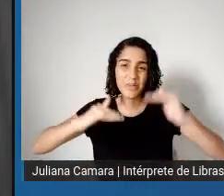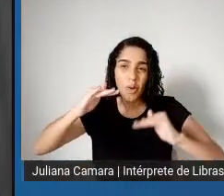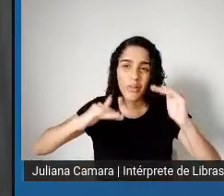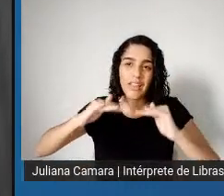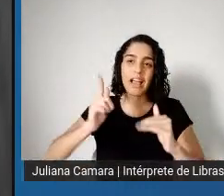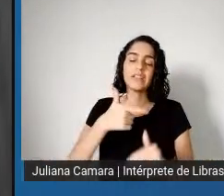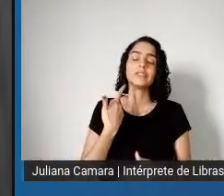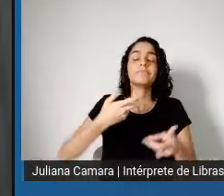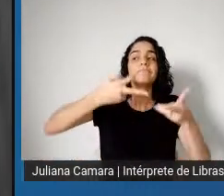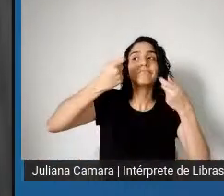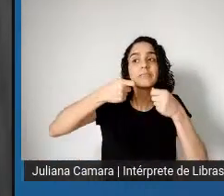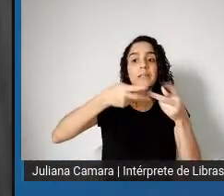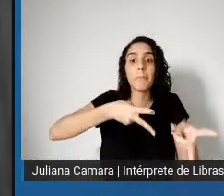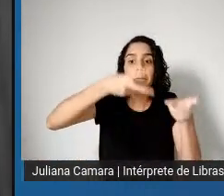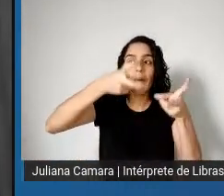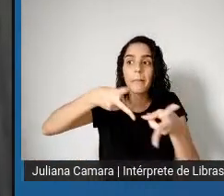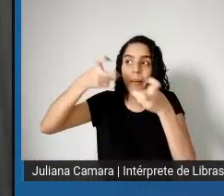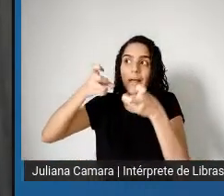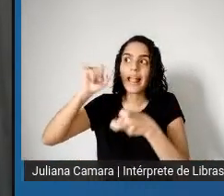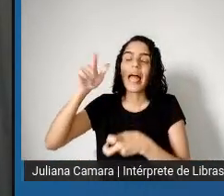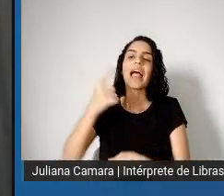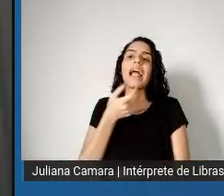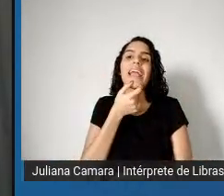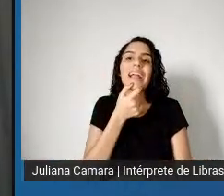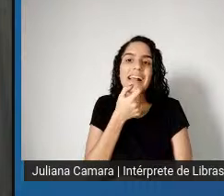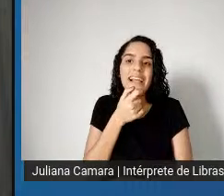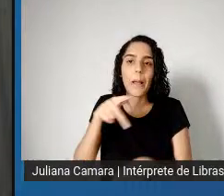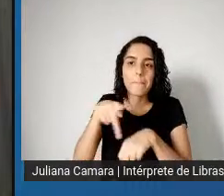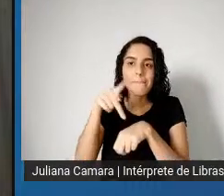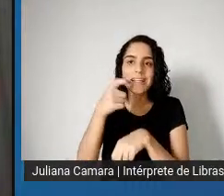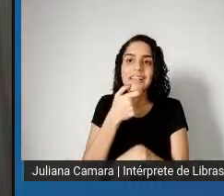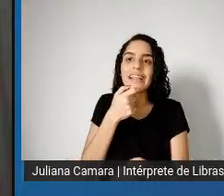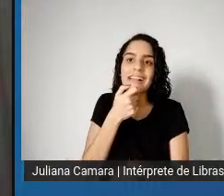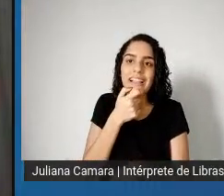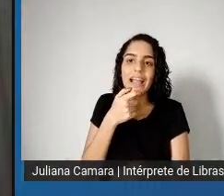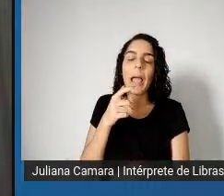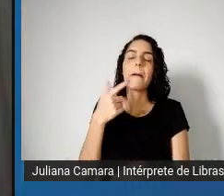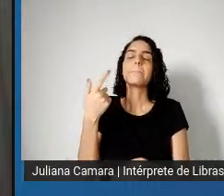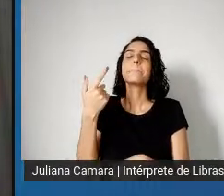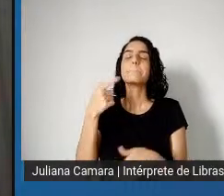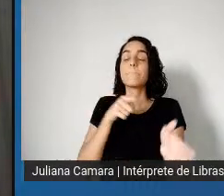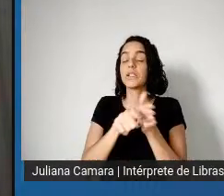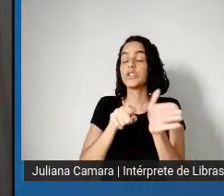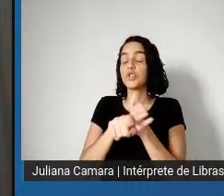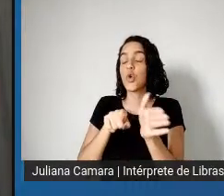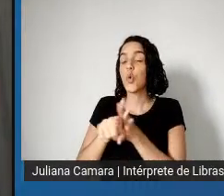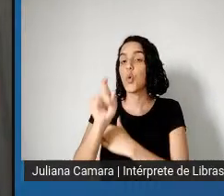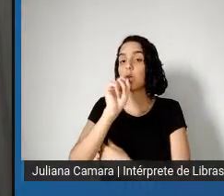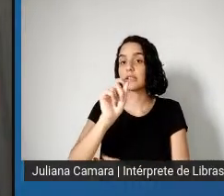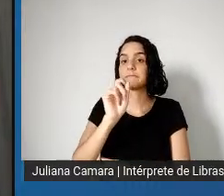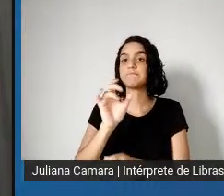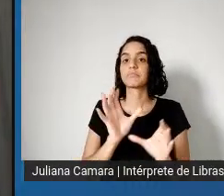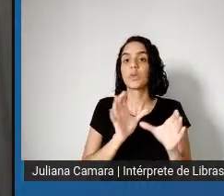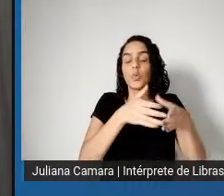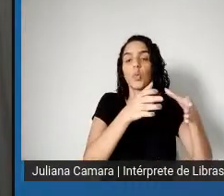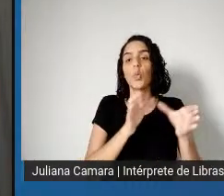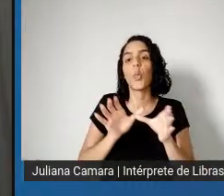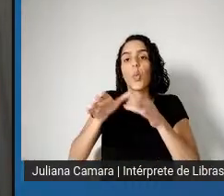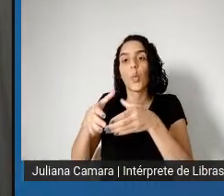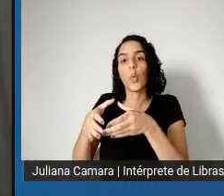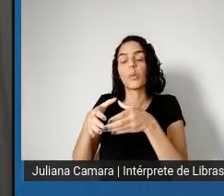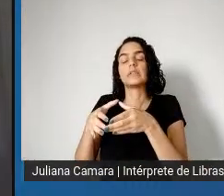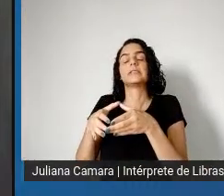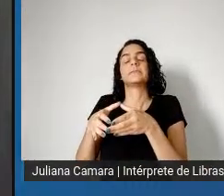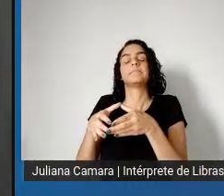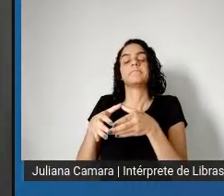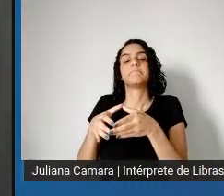né, na Inglaterra se mostrou que grupos étnicos, né, negros, grupos de, de